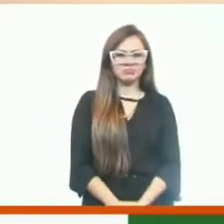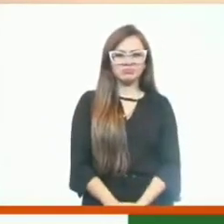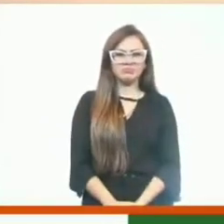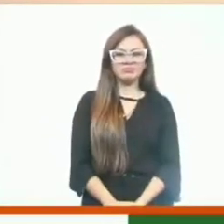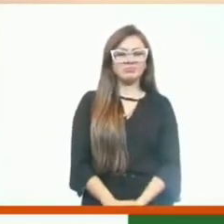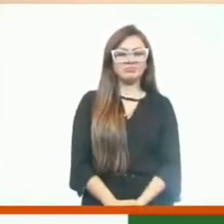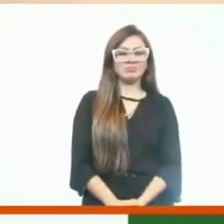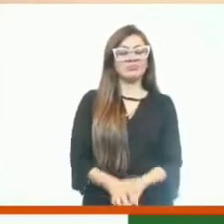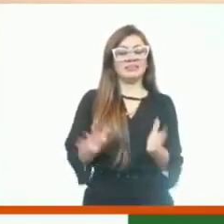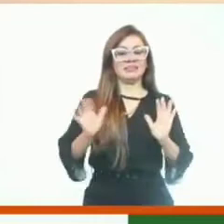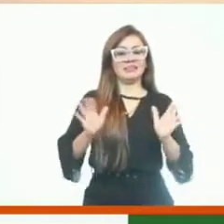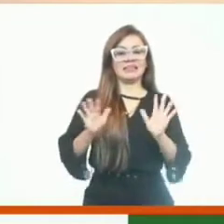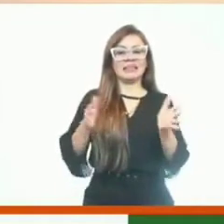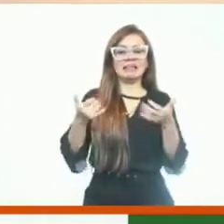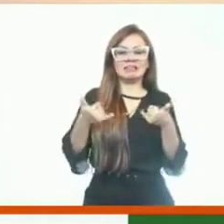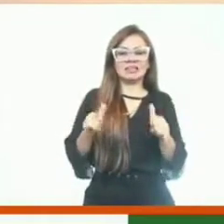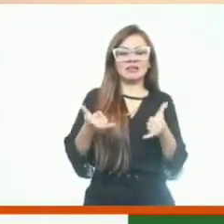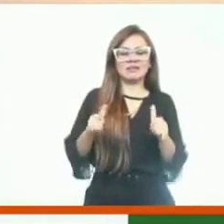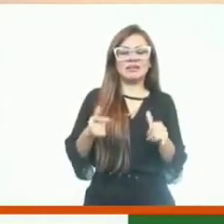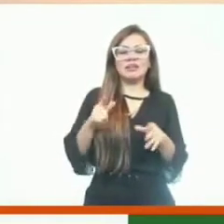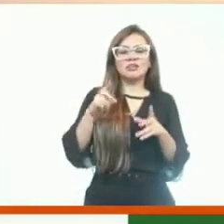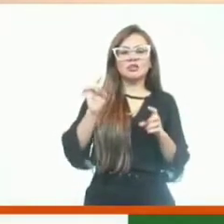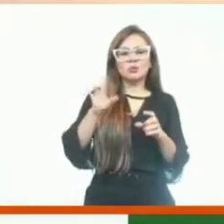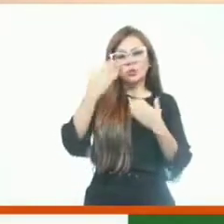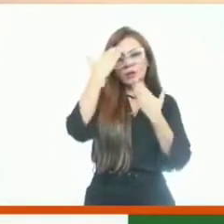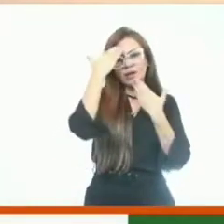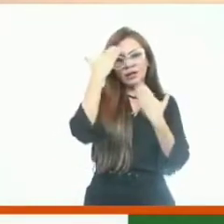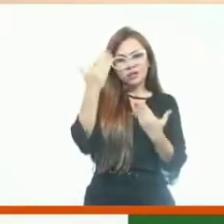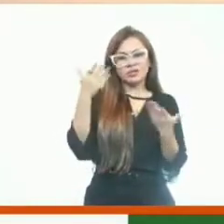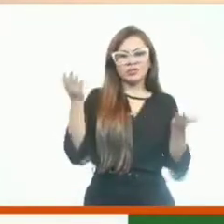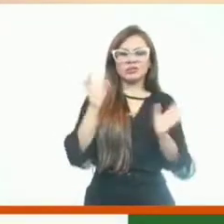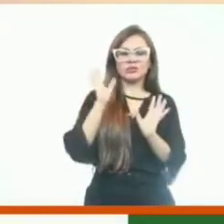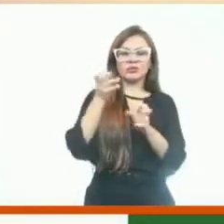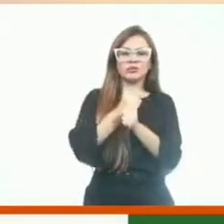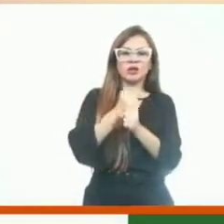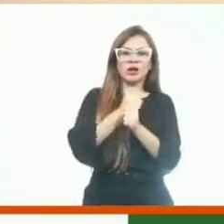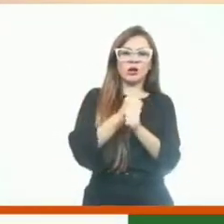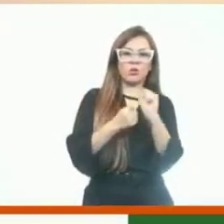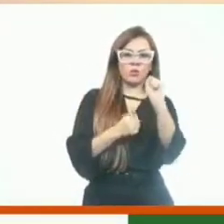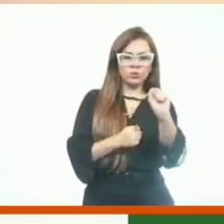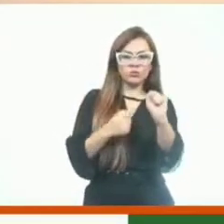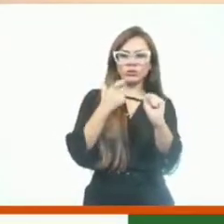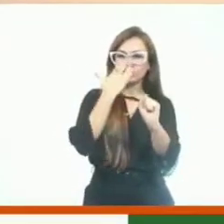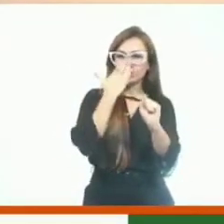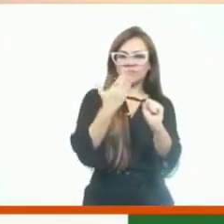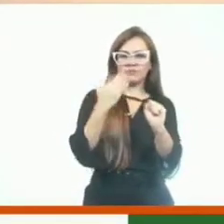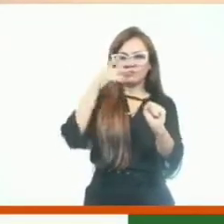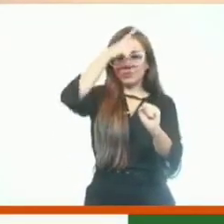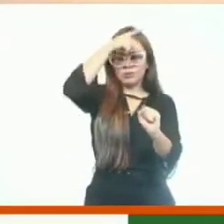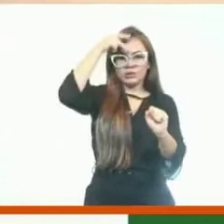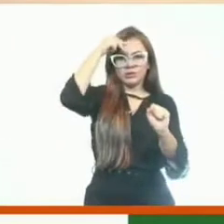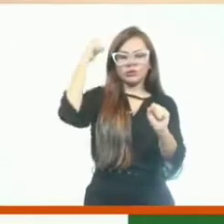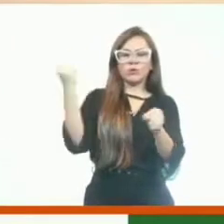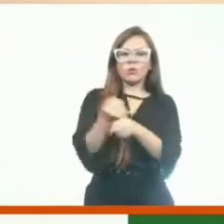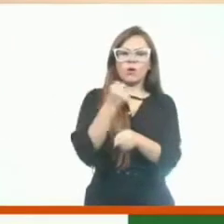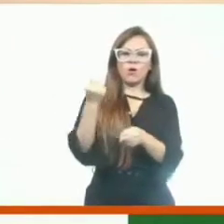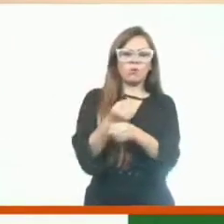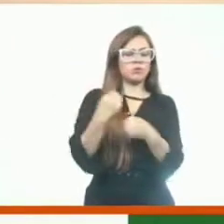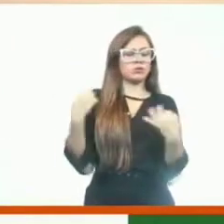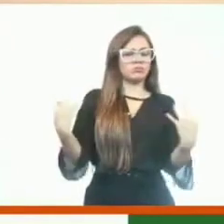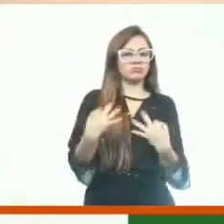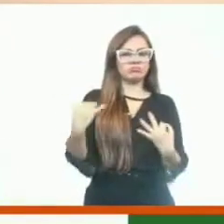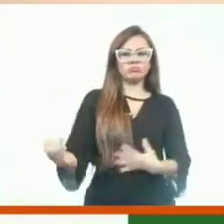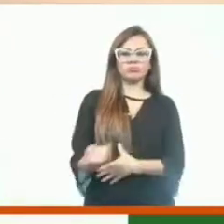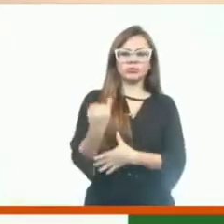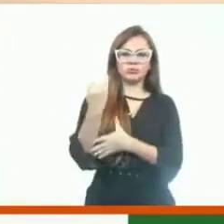Não, tranquilo. É só para agradecer. Nós passamos oito anos aqui à frente da Prefeitura. Temos uma obra muito importante também, com